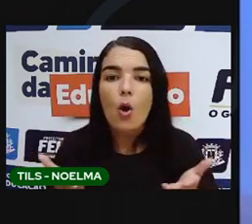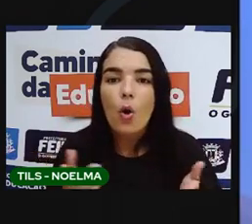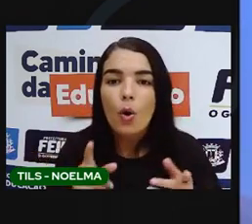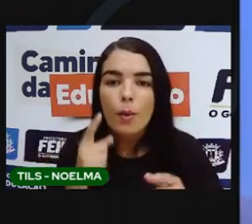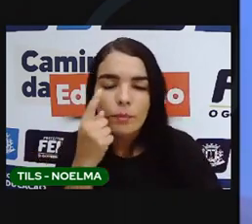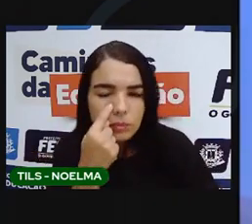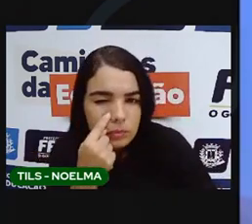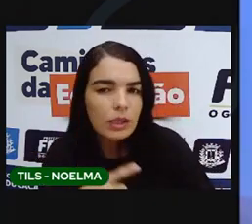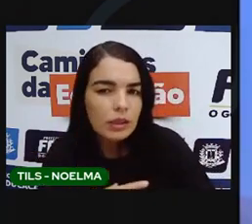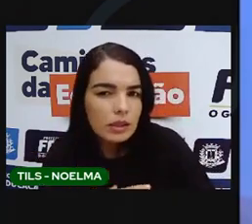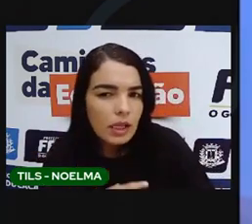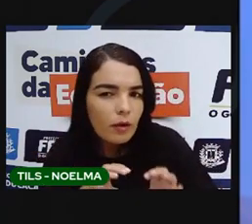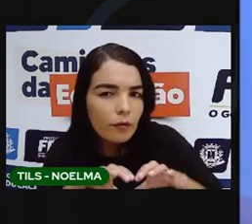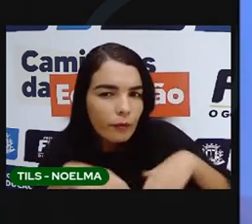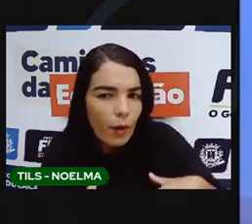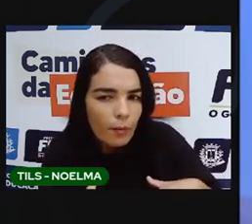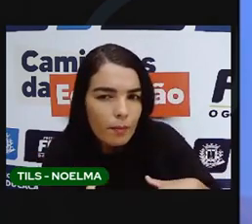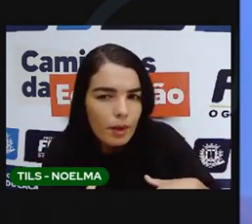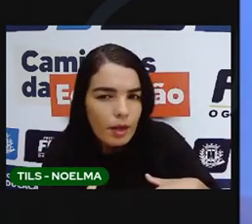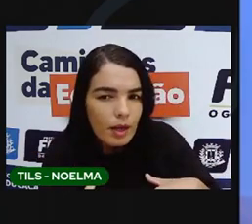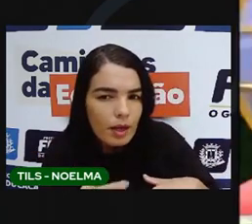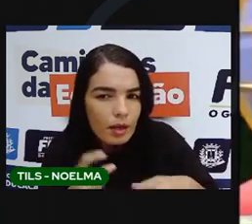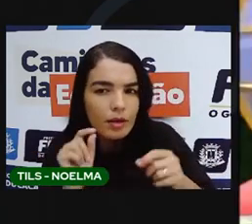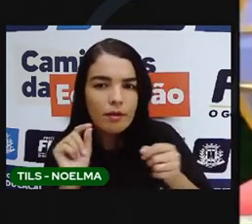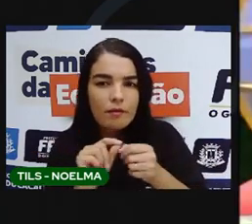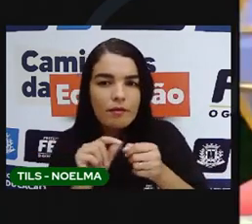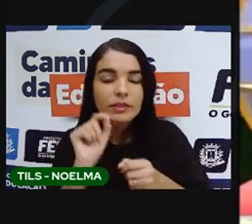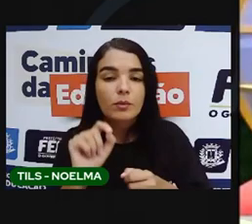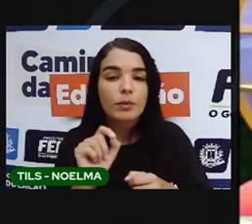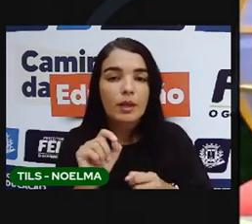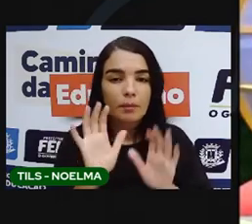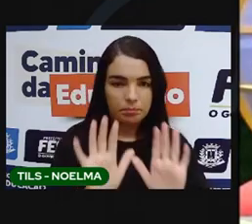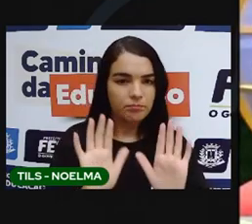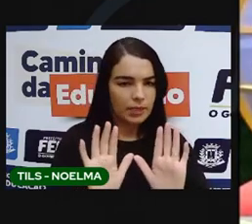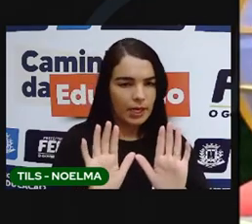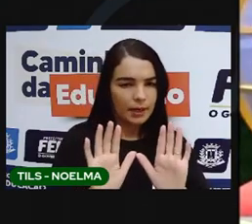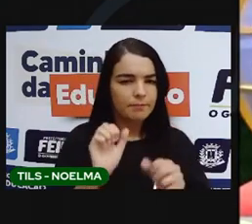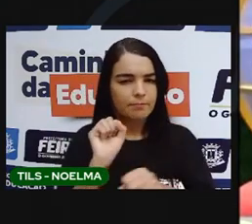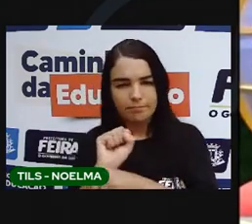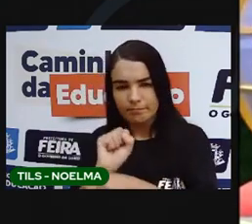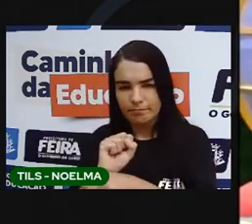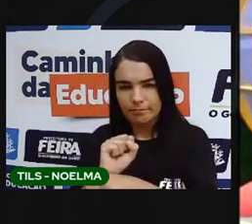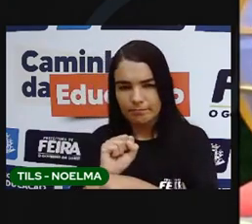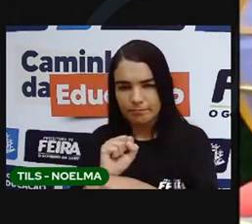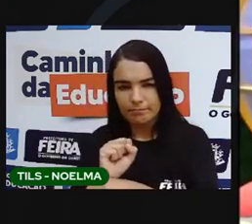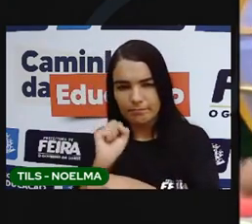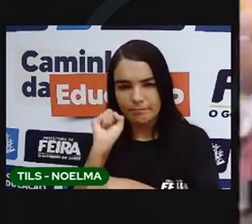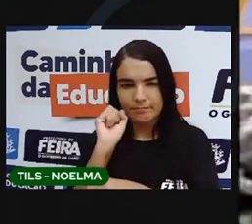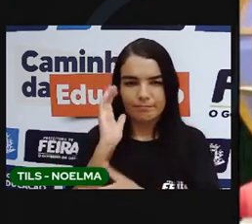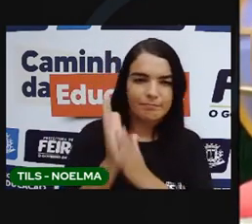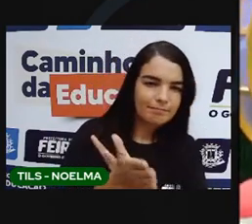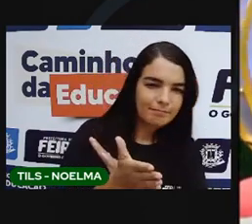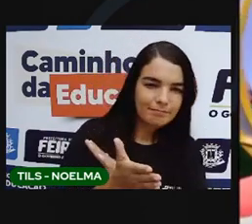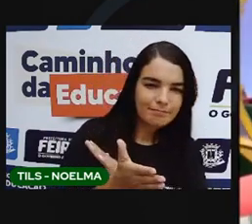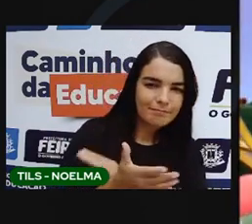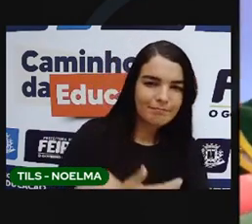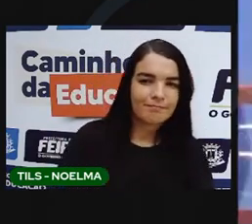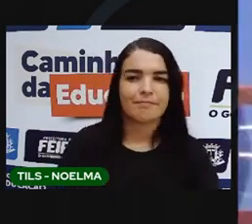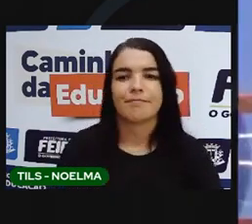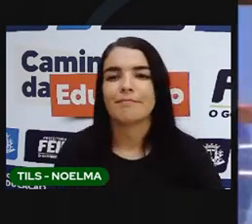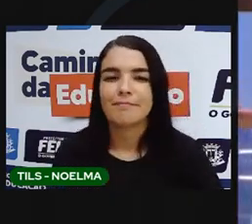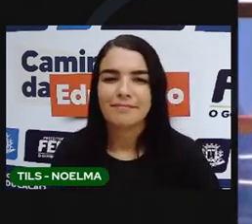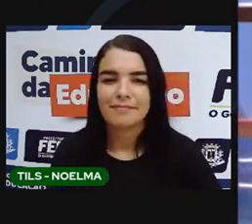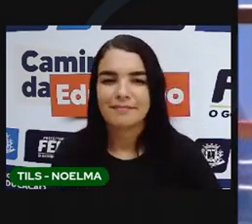jeito de vocês verem como era o Brasil antigamente. Ah, ah. Um instante que eu já volto. Mas então, então, acho que ele vai pegar uma